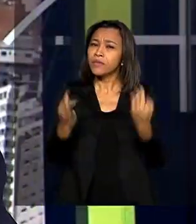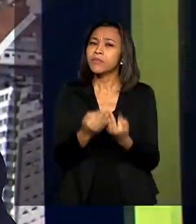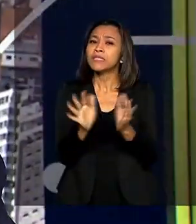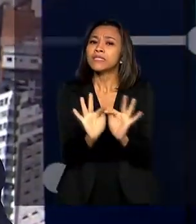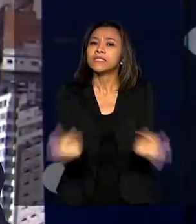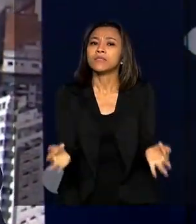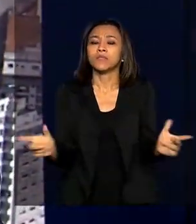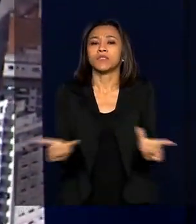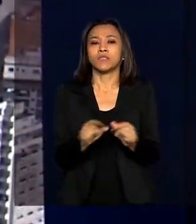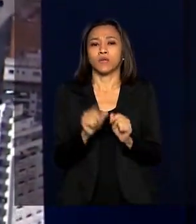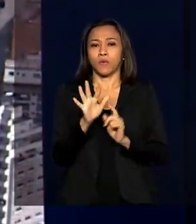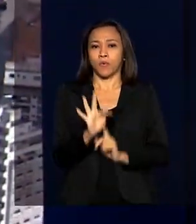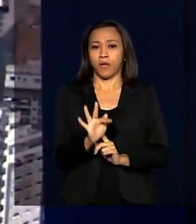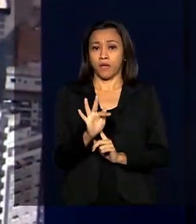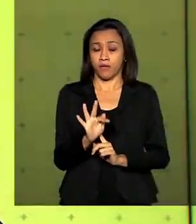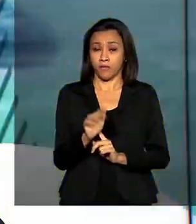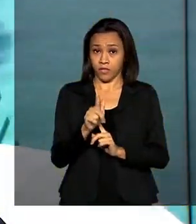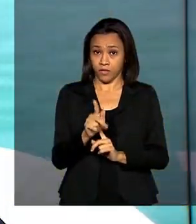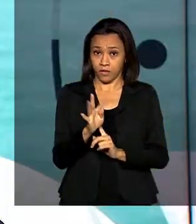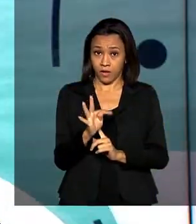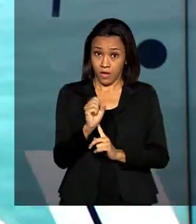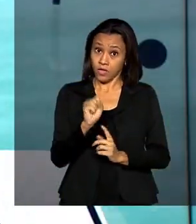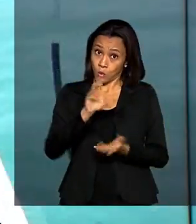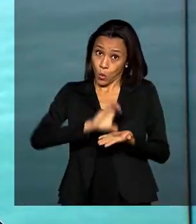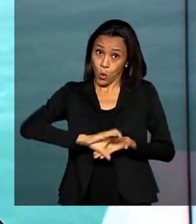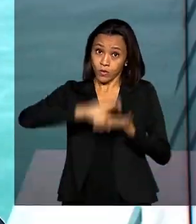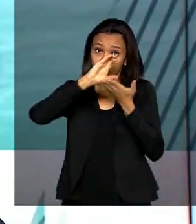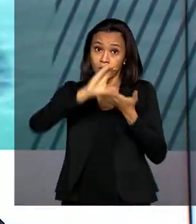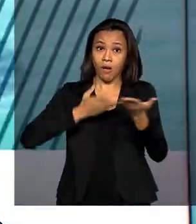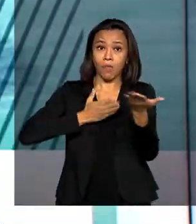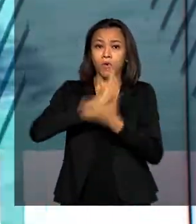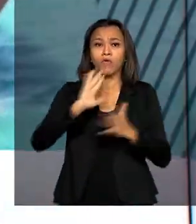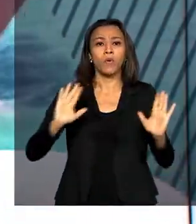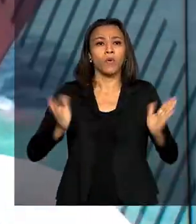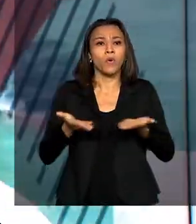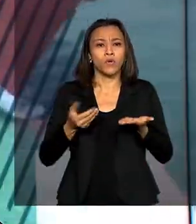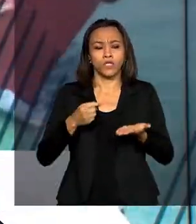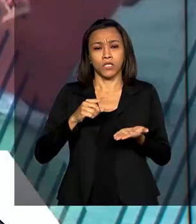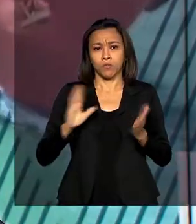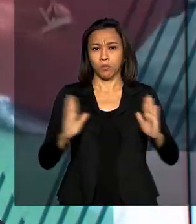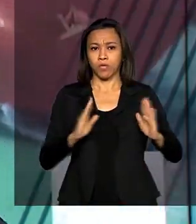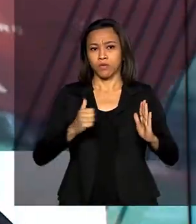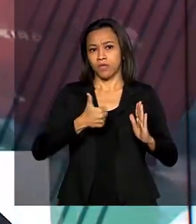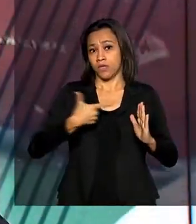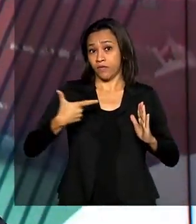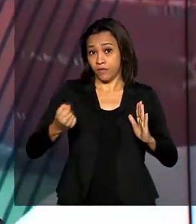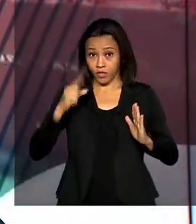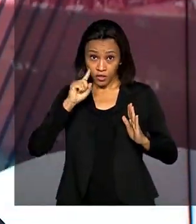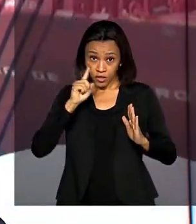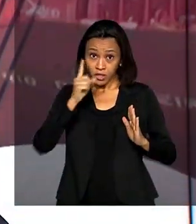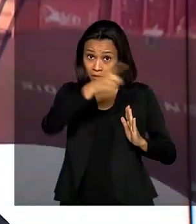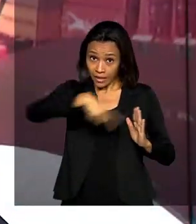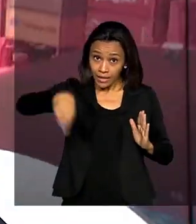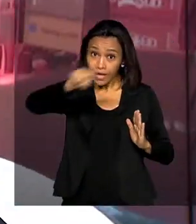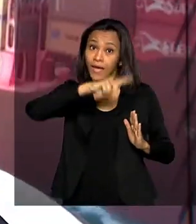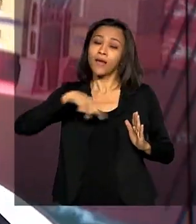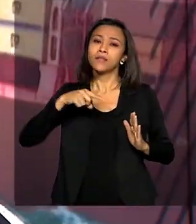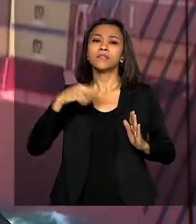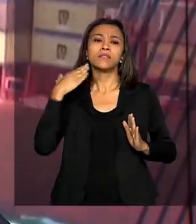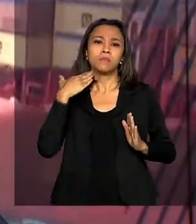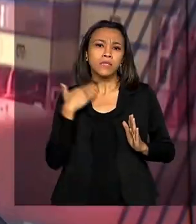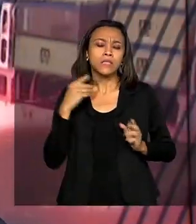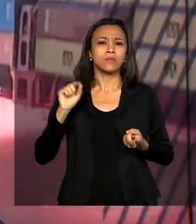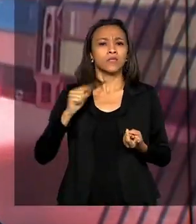Serviço aprovou hoje uma suspensão de 120 dias para que agentes financeiros façam os pagamentos. Essas